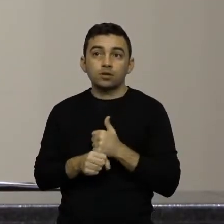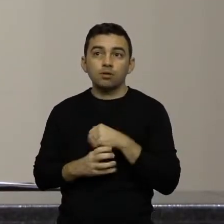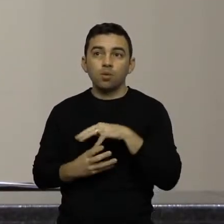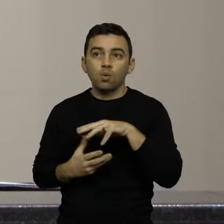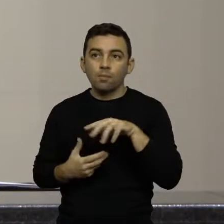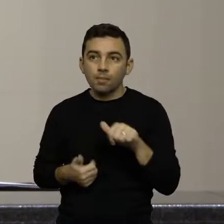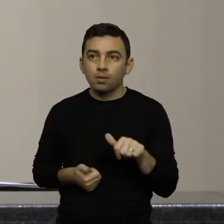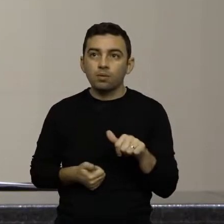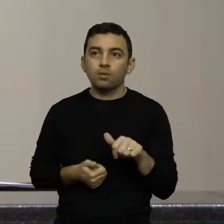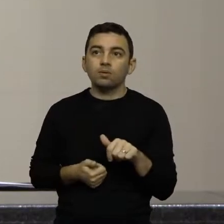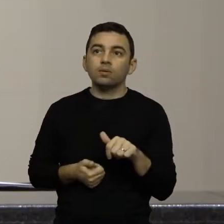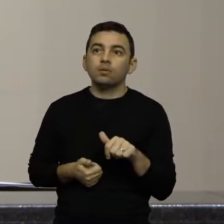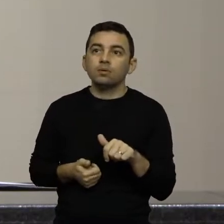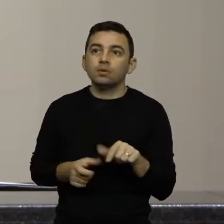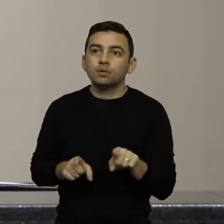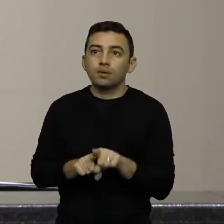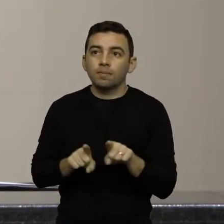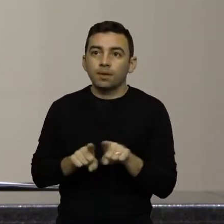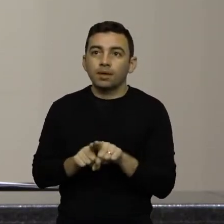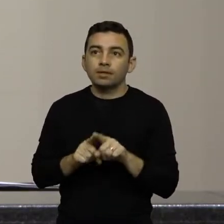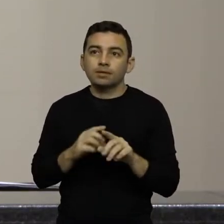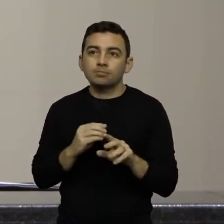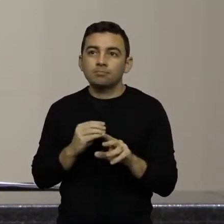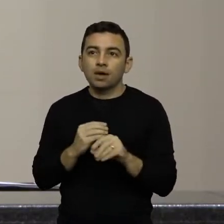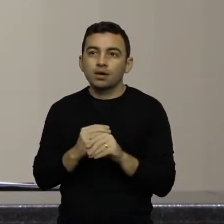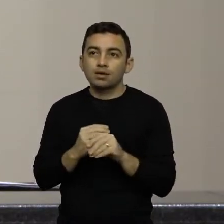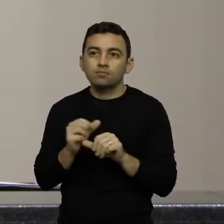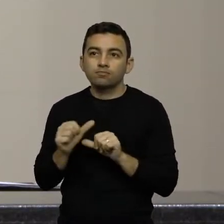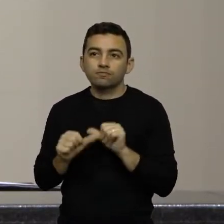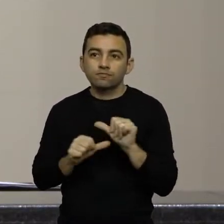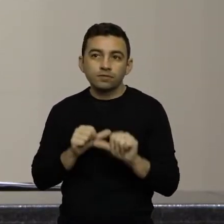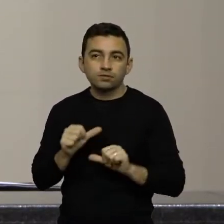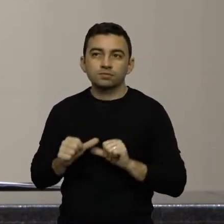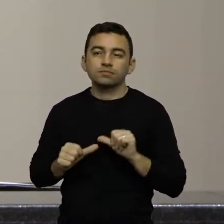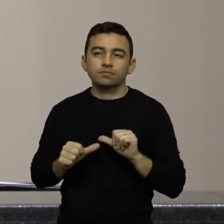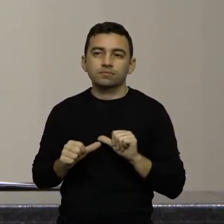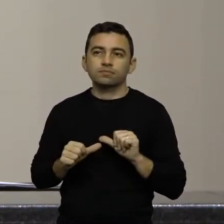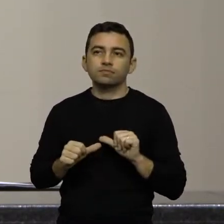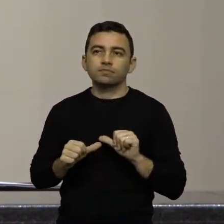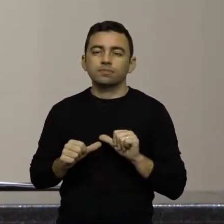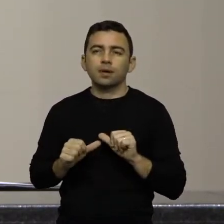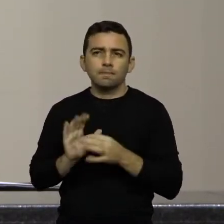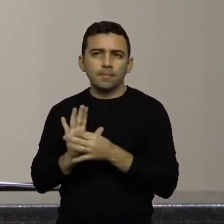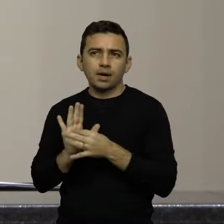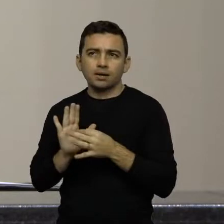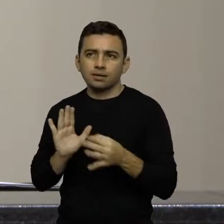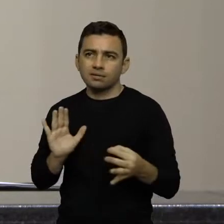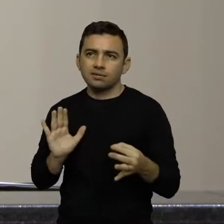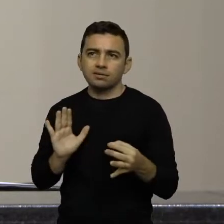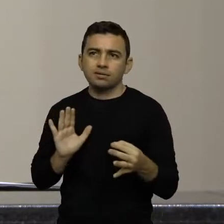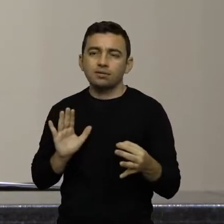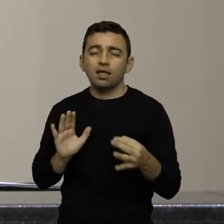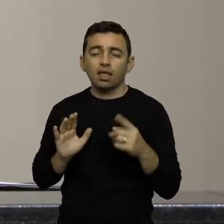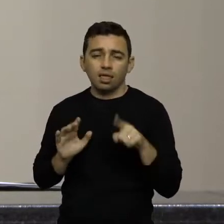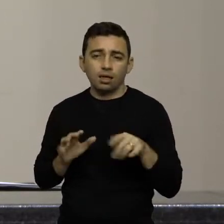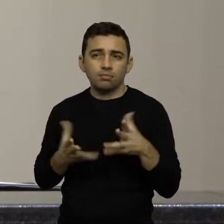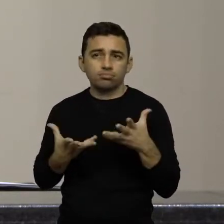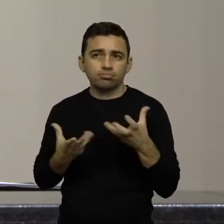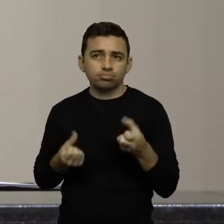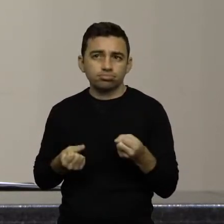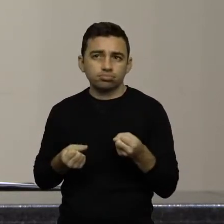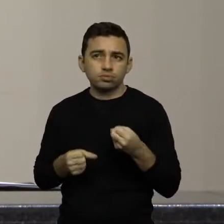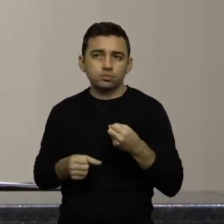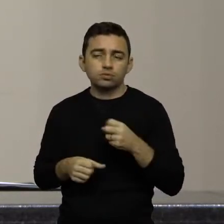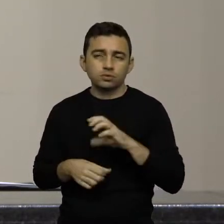e subemenda modificativa, com os pareceres favoráveis da Comissão de